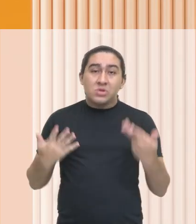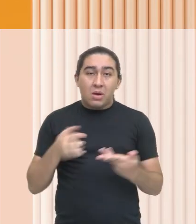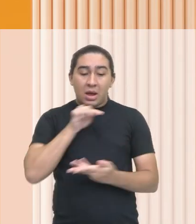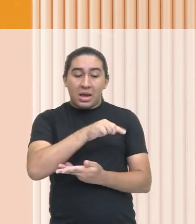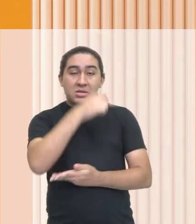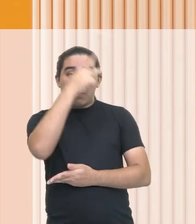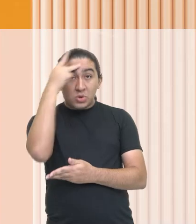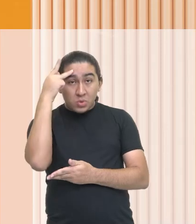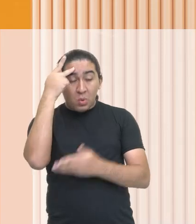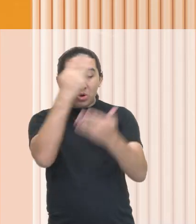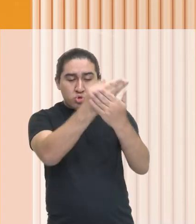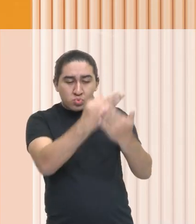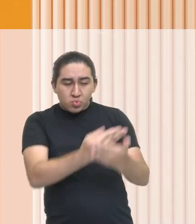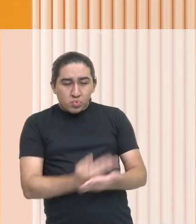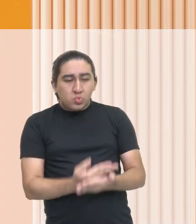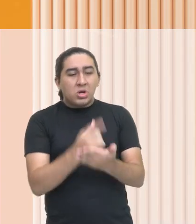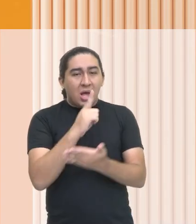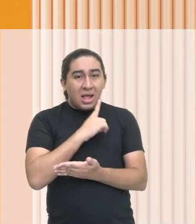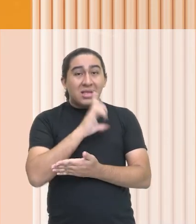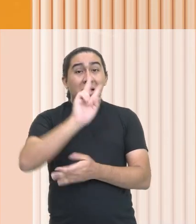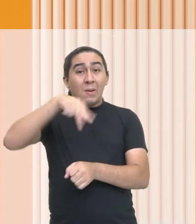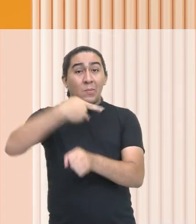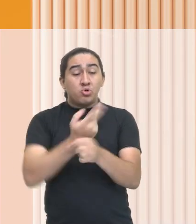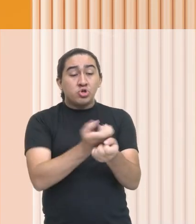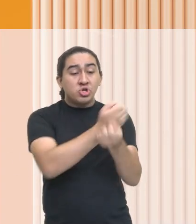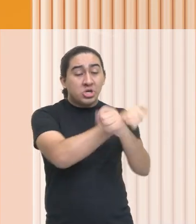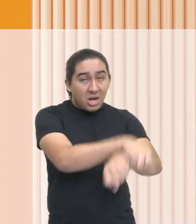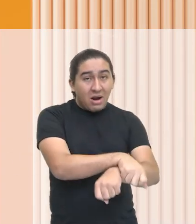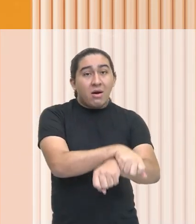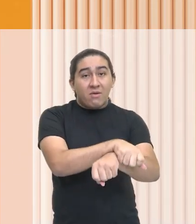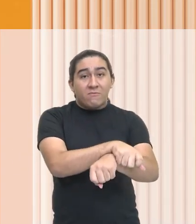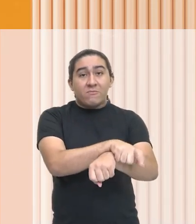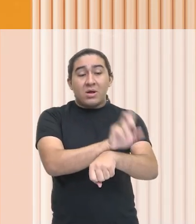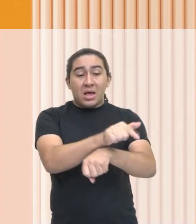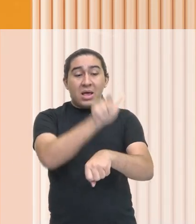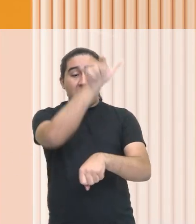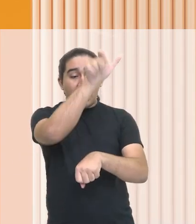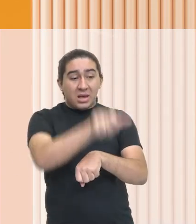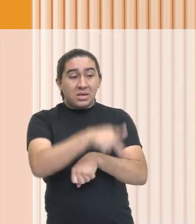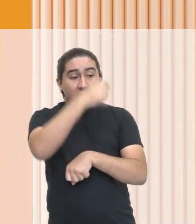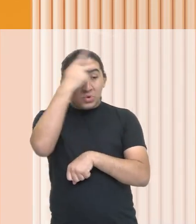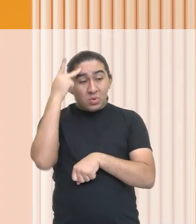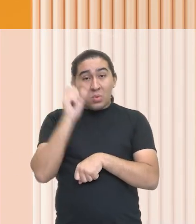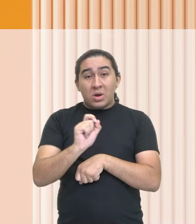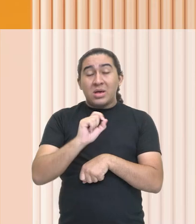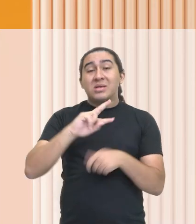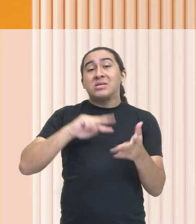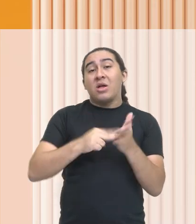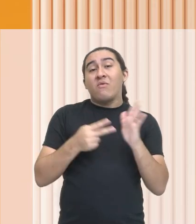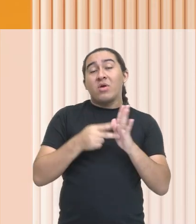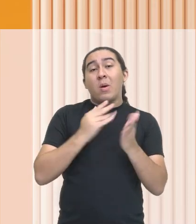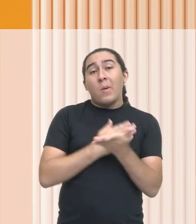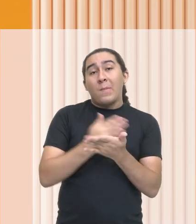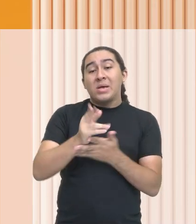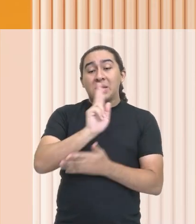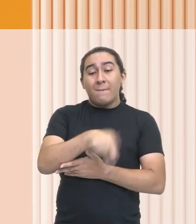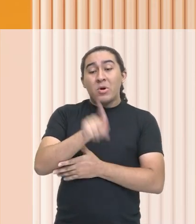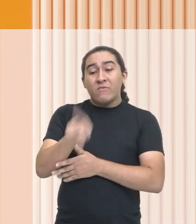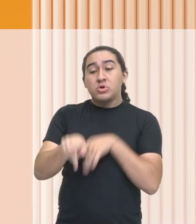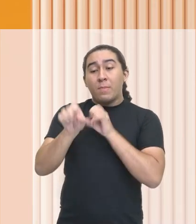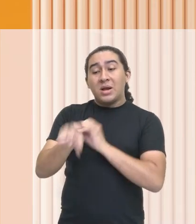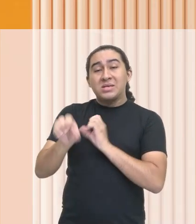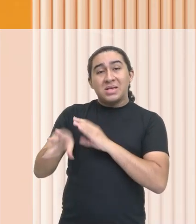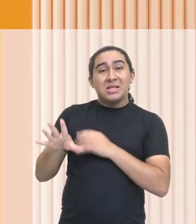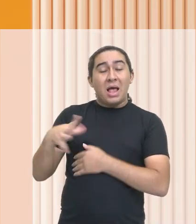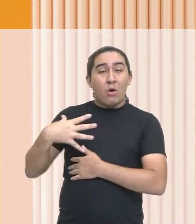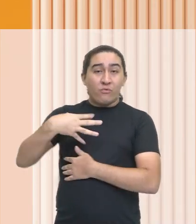estudiosos que eram tornados escravos depois de vencidos, eles eram transformados em tutores por as filhas de quem? Das